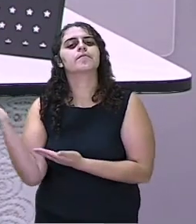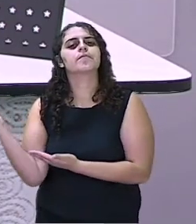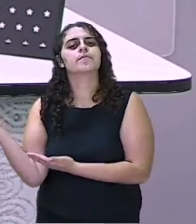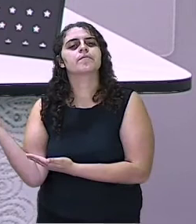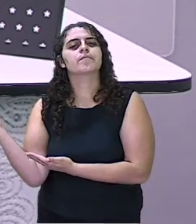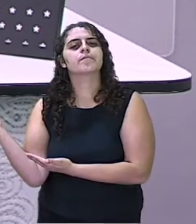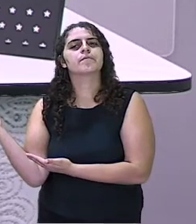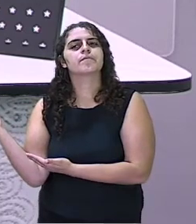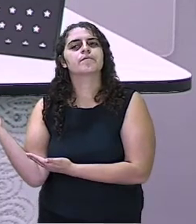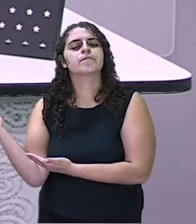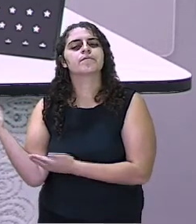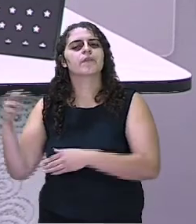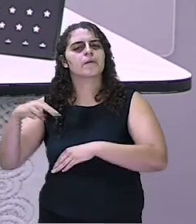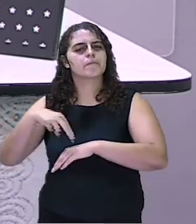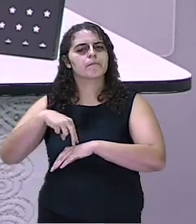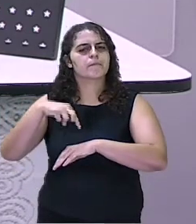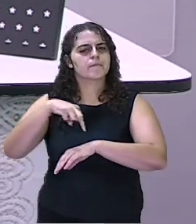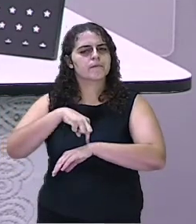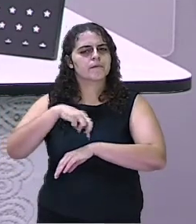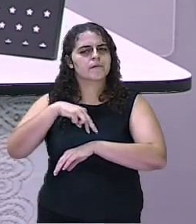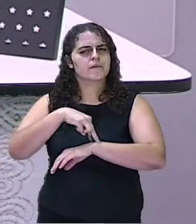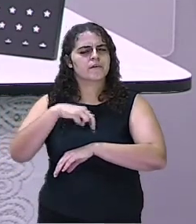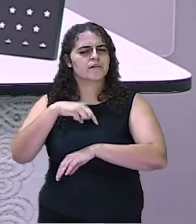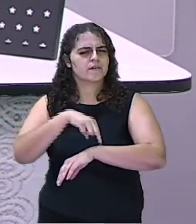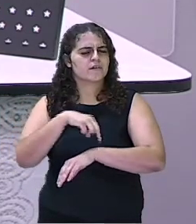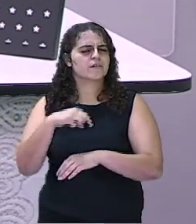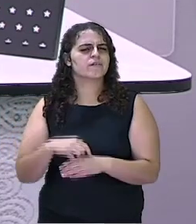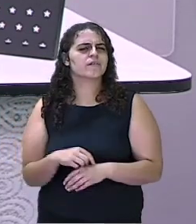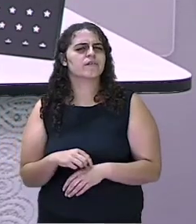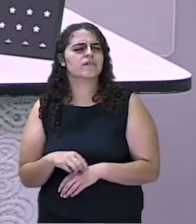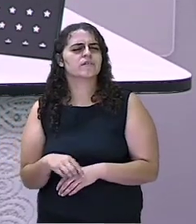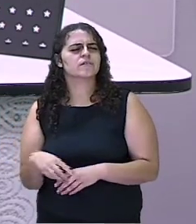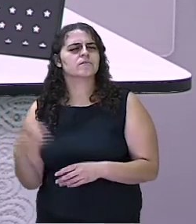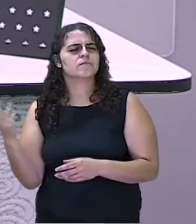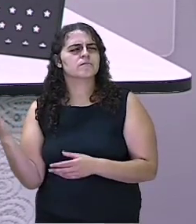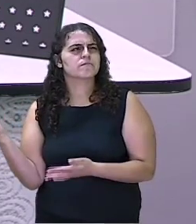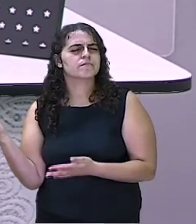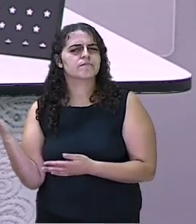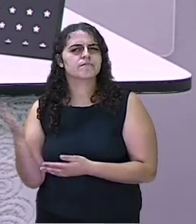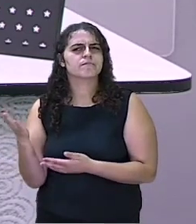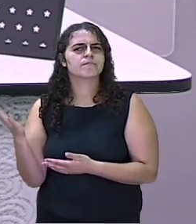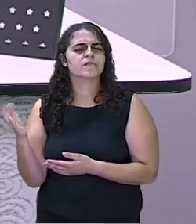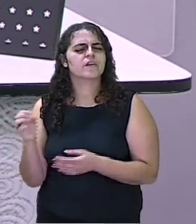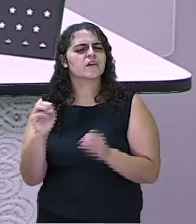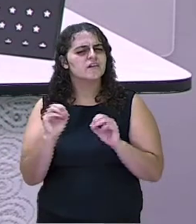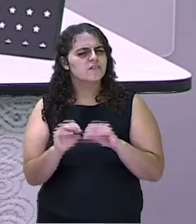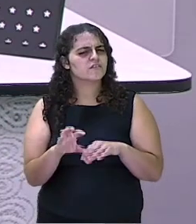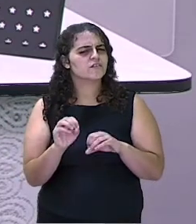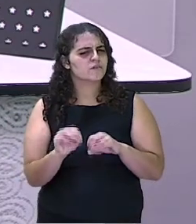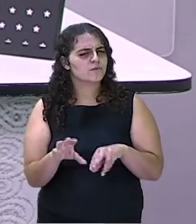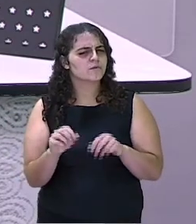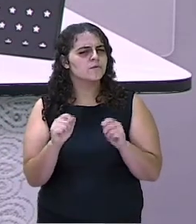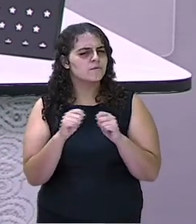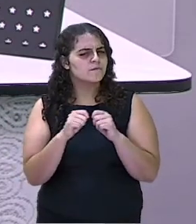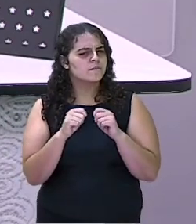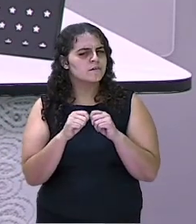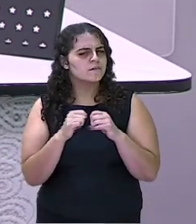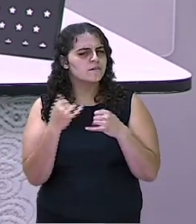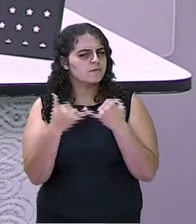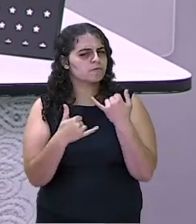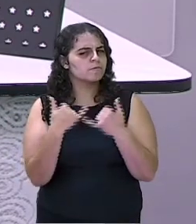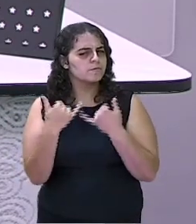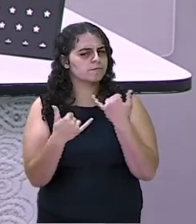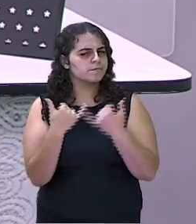Aqui, amarelinha. Será que amarelinha ensinou a construir um brinquedo?